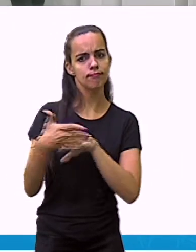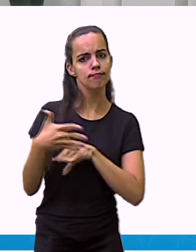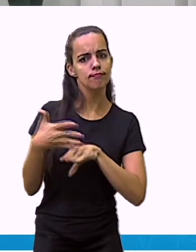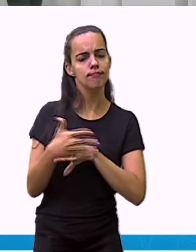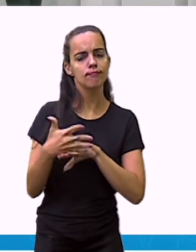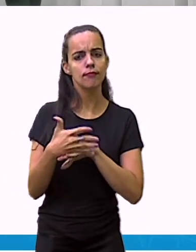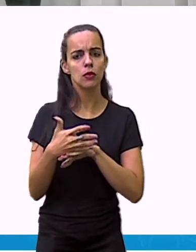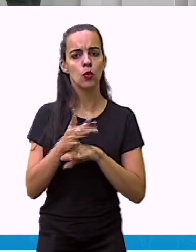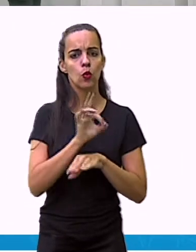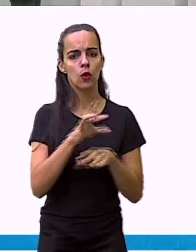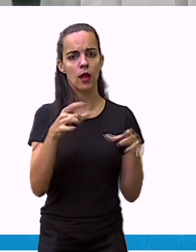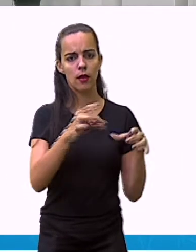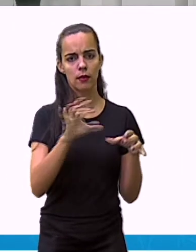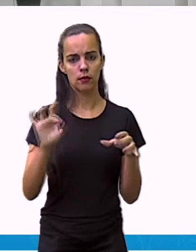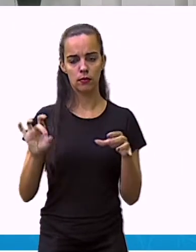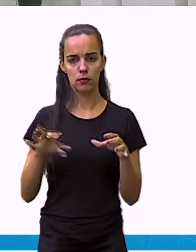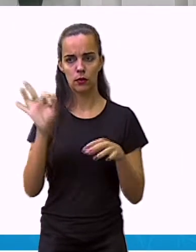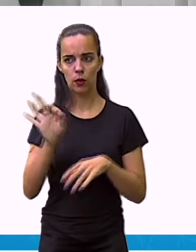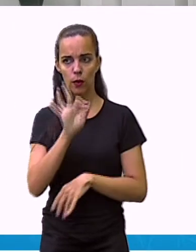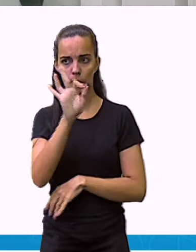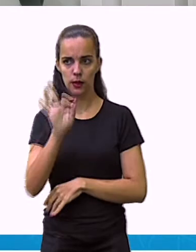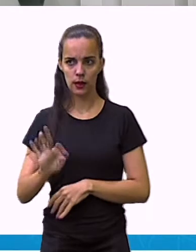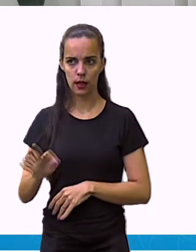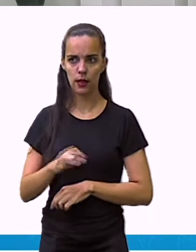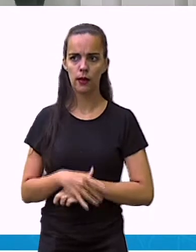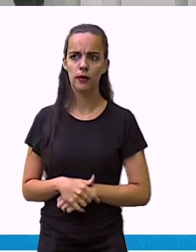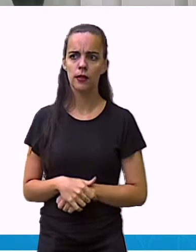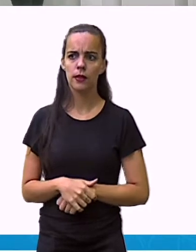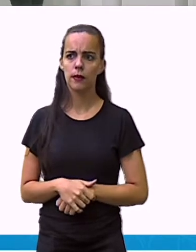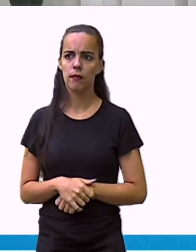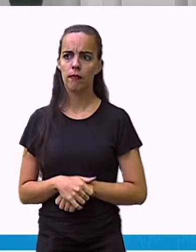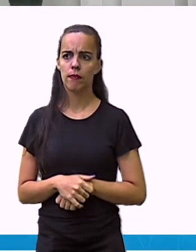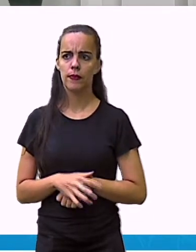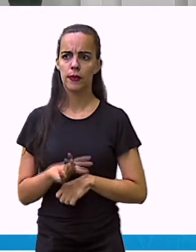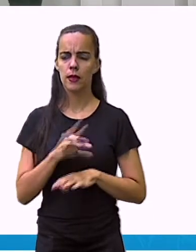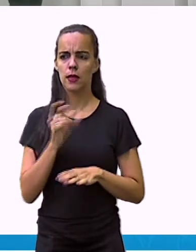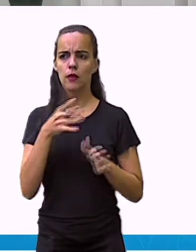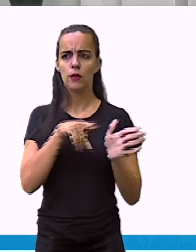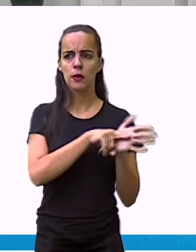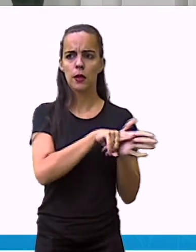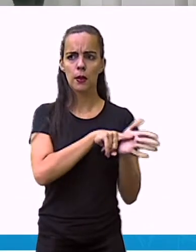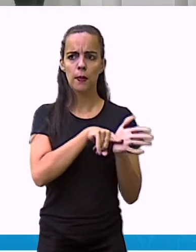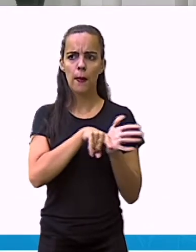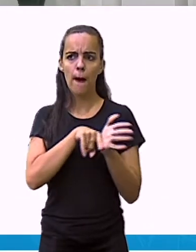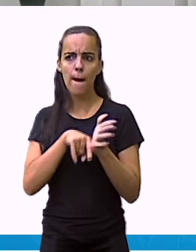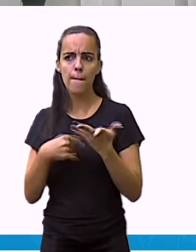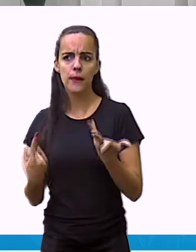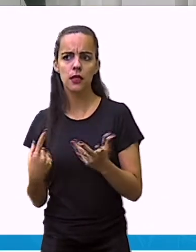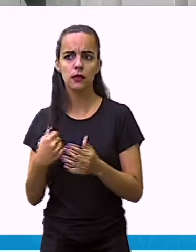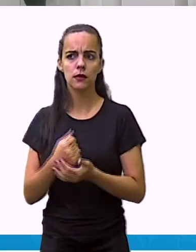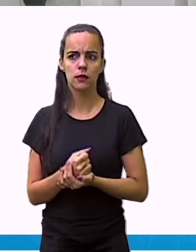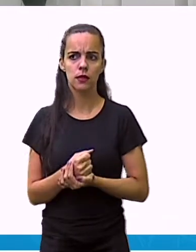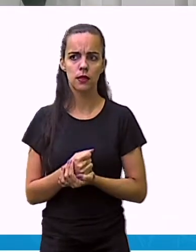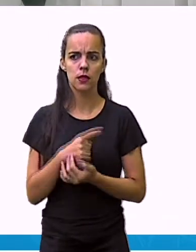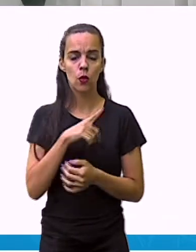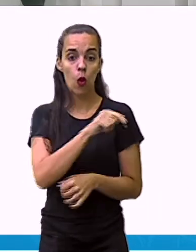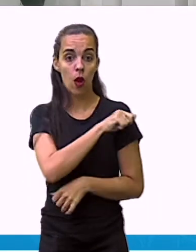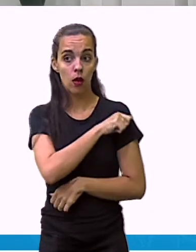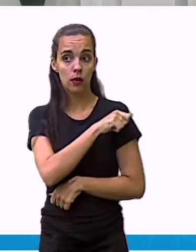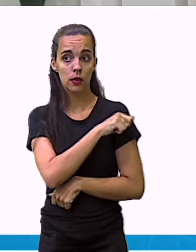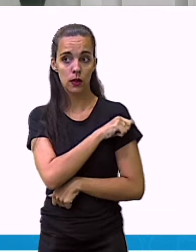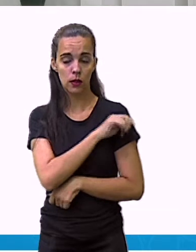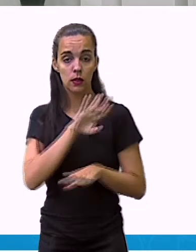Então tenho aqui dois gráficos de setores. Essa foi uma pesquisa feita com alunos